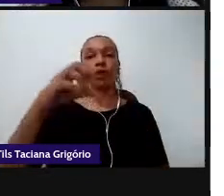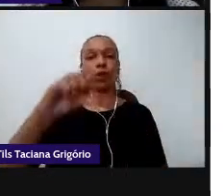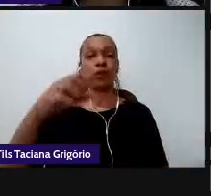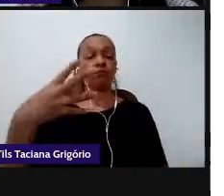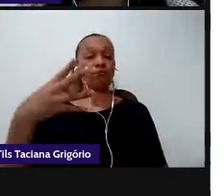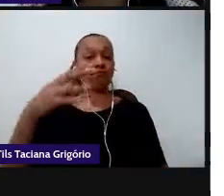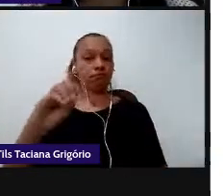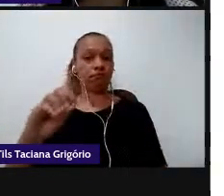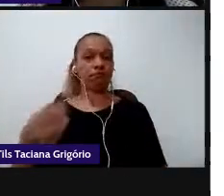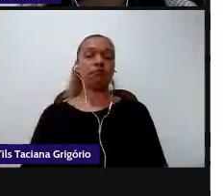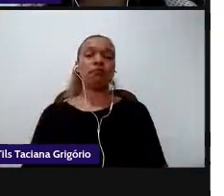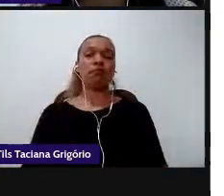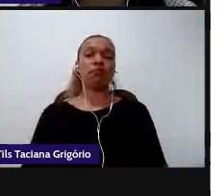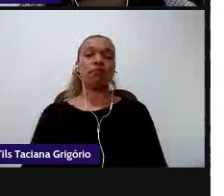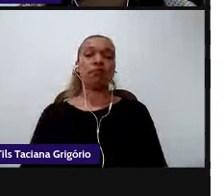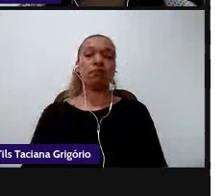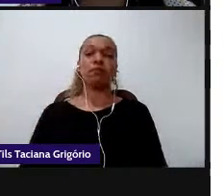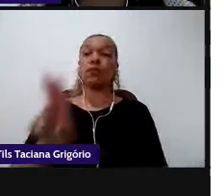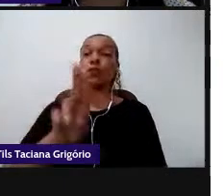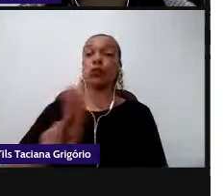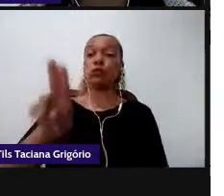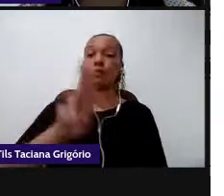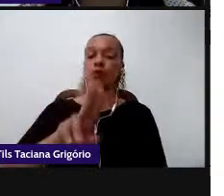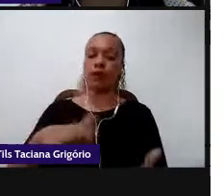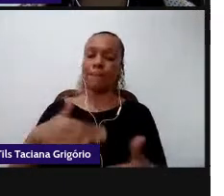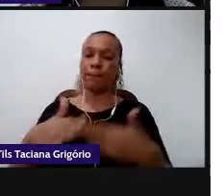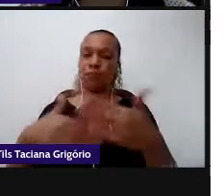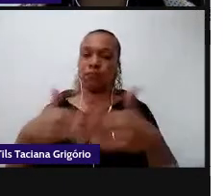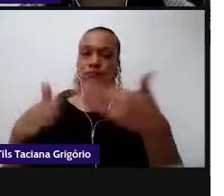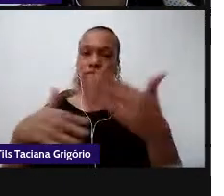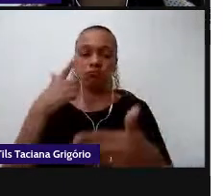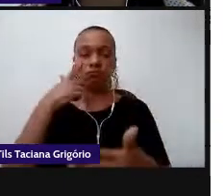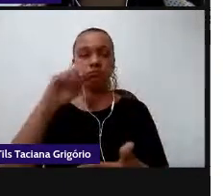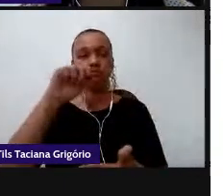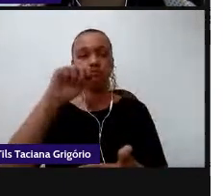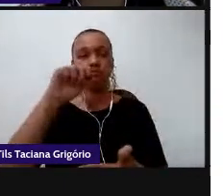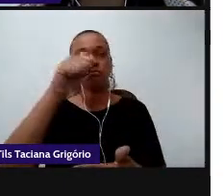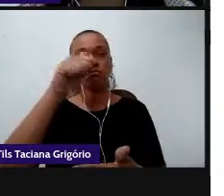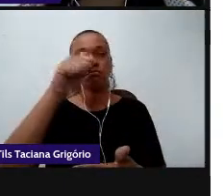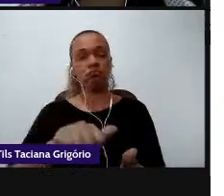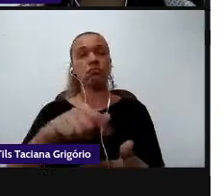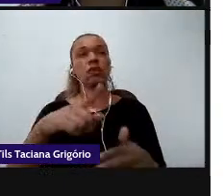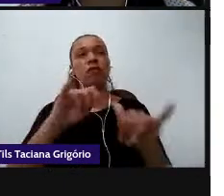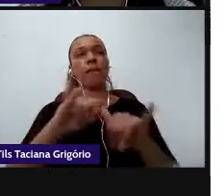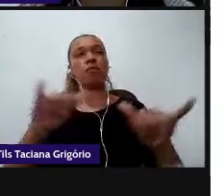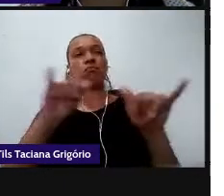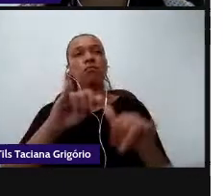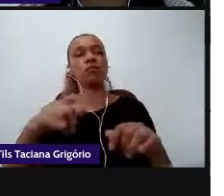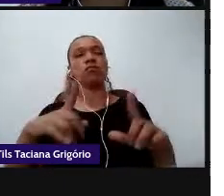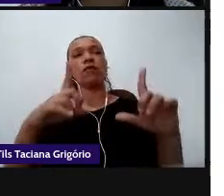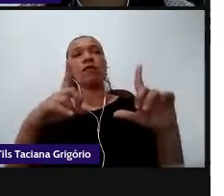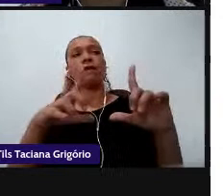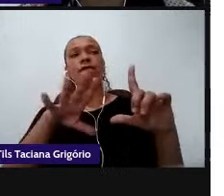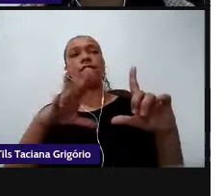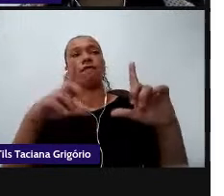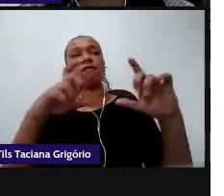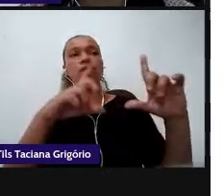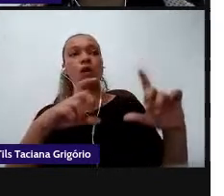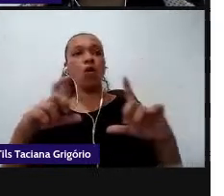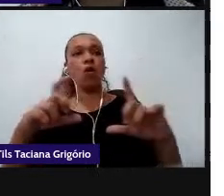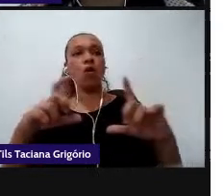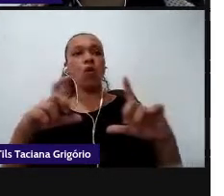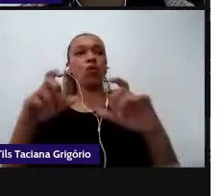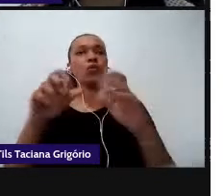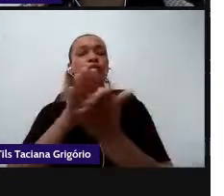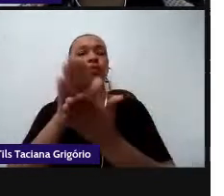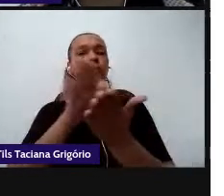usar procedimentos de checagem de fatos noticiados e fotos publicadas verificar avaliar o